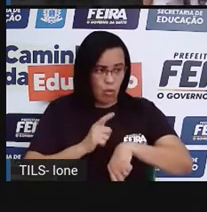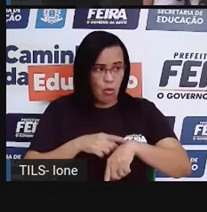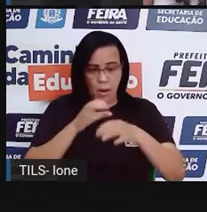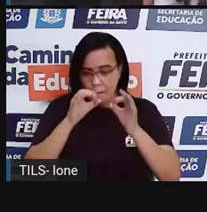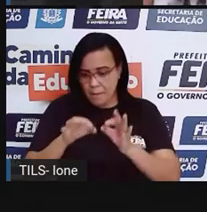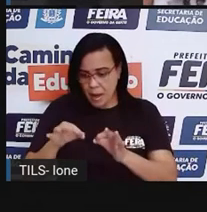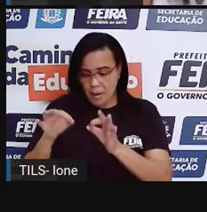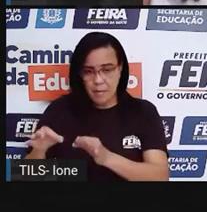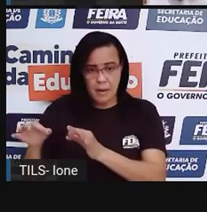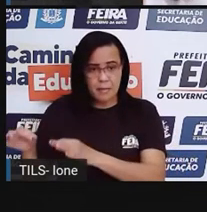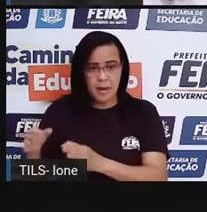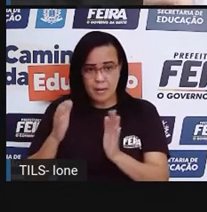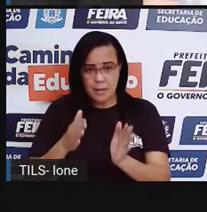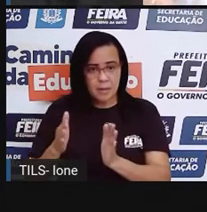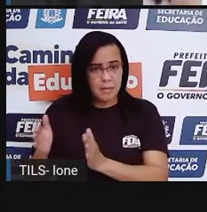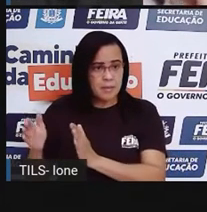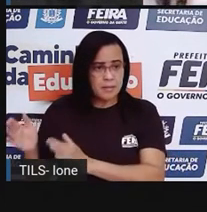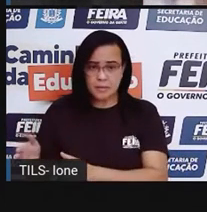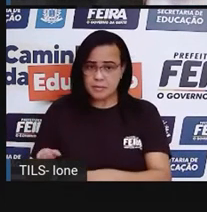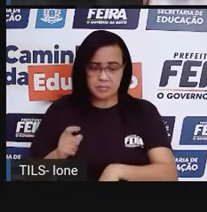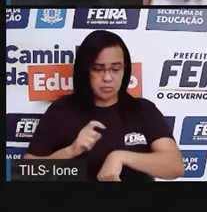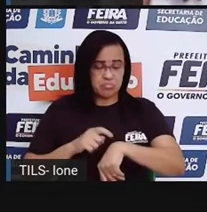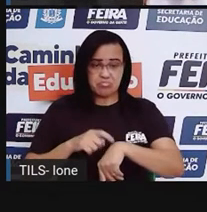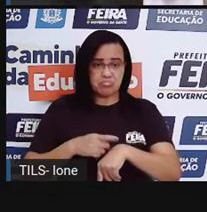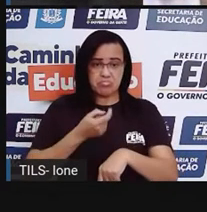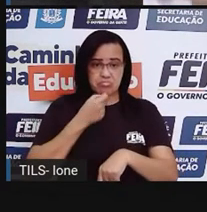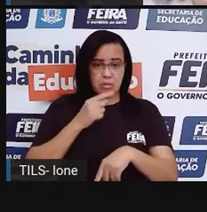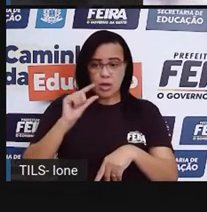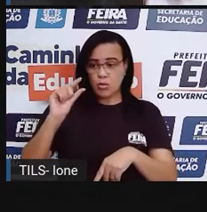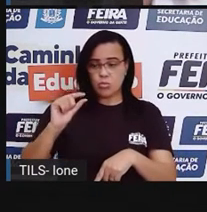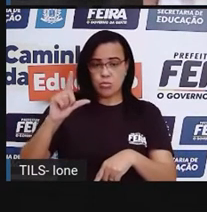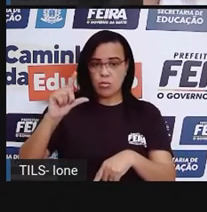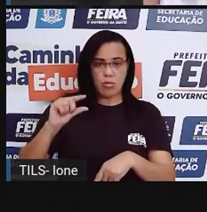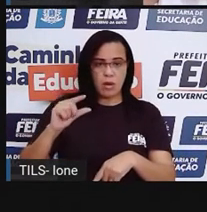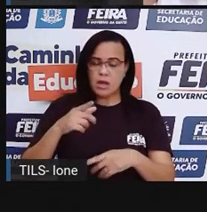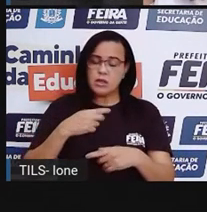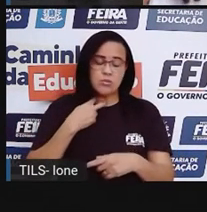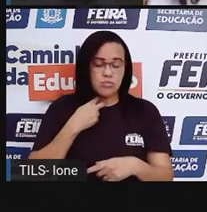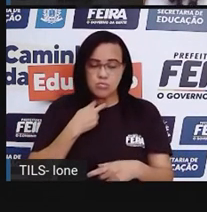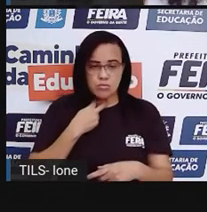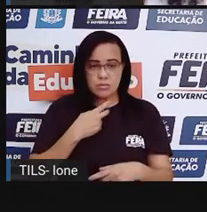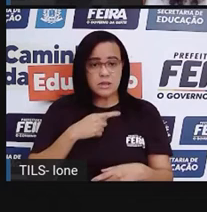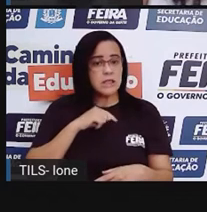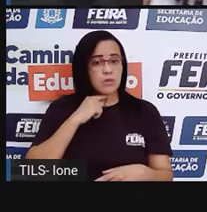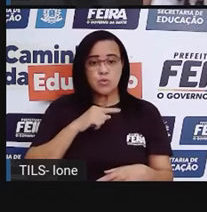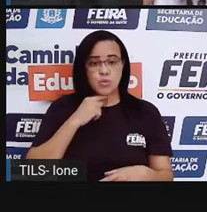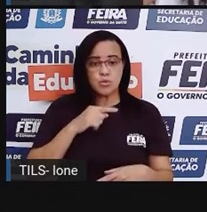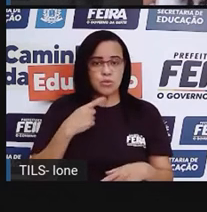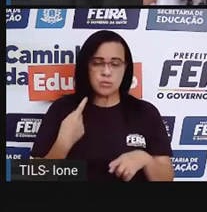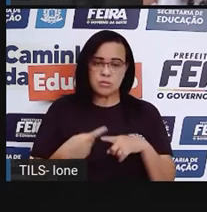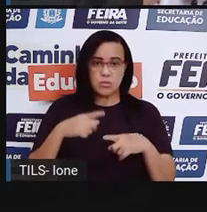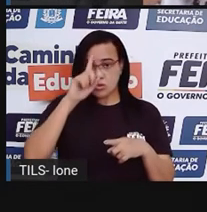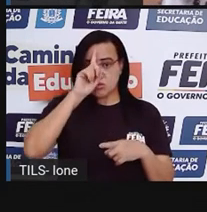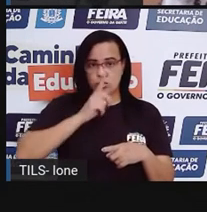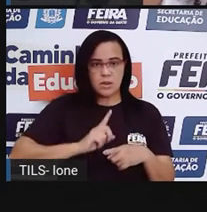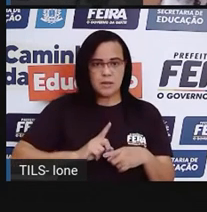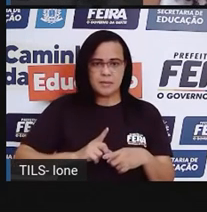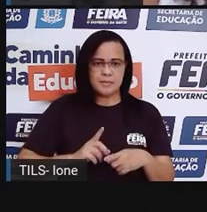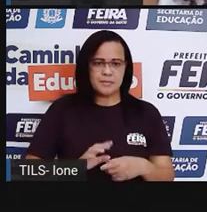qual é a dosagem, né? Então, ideal. O ideal, correto é que um adulto faça isso, né? Que dê o remédio para aquela criança.